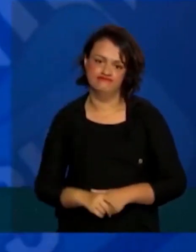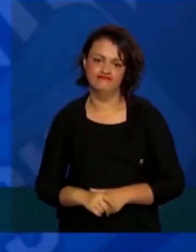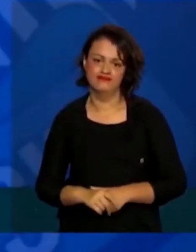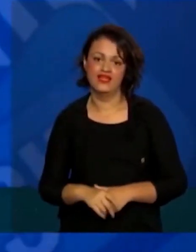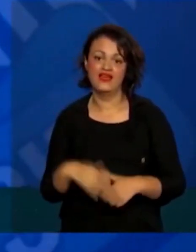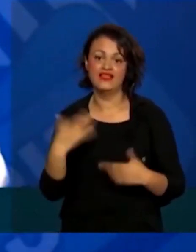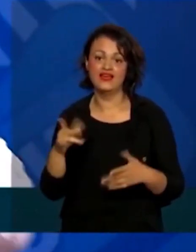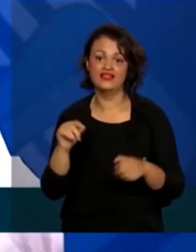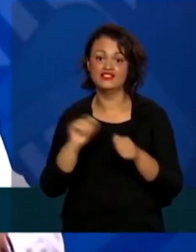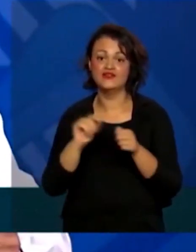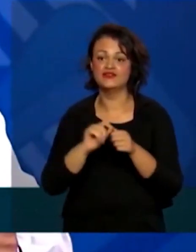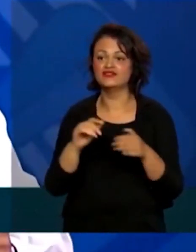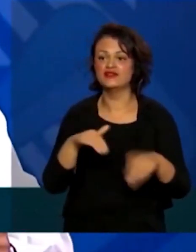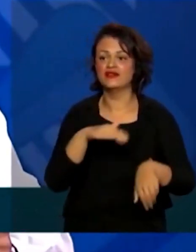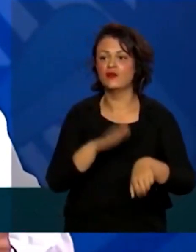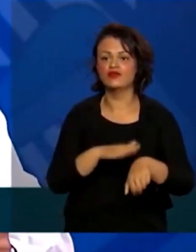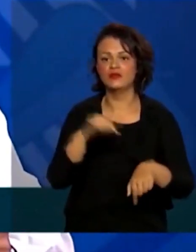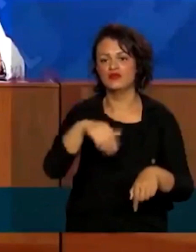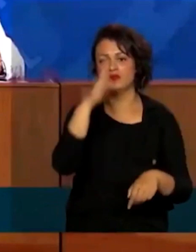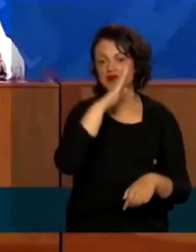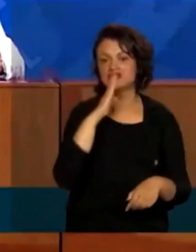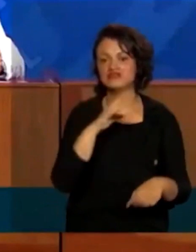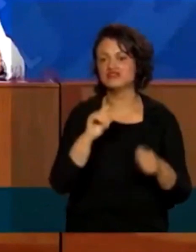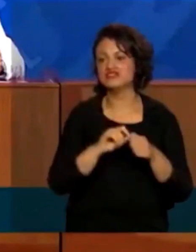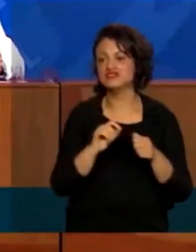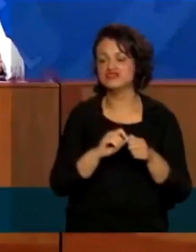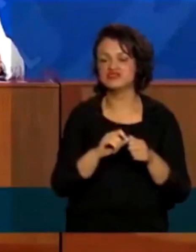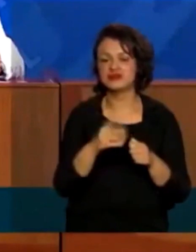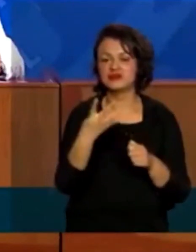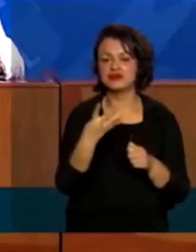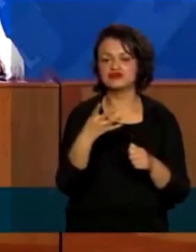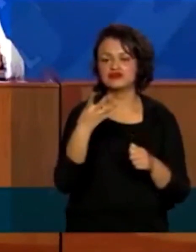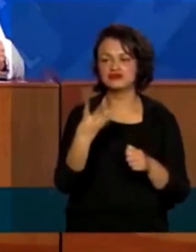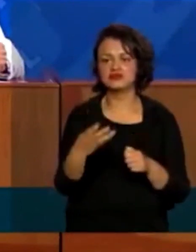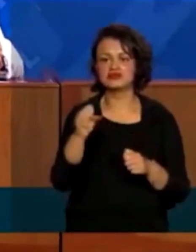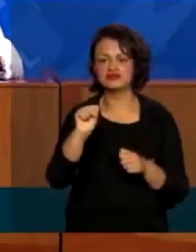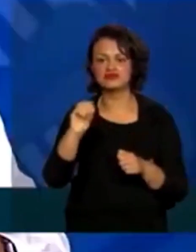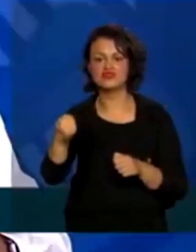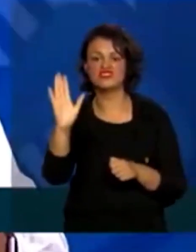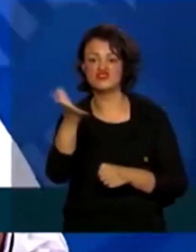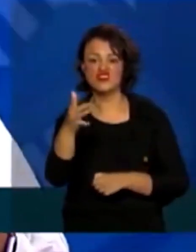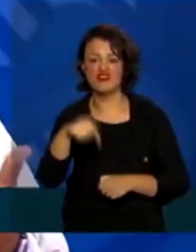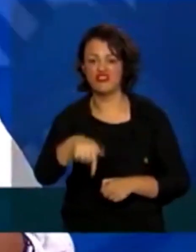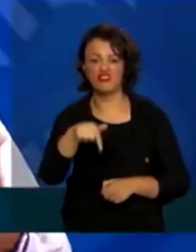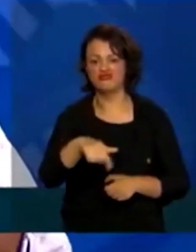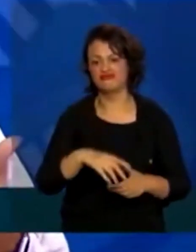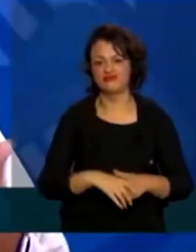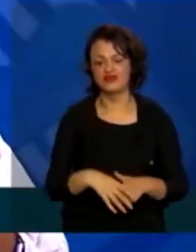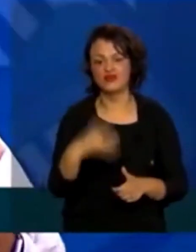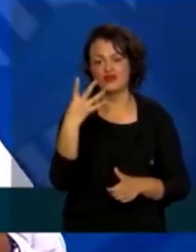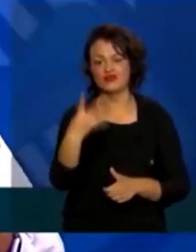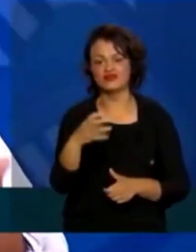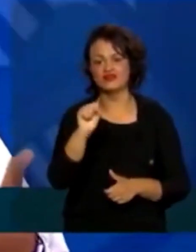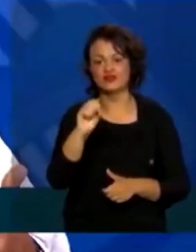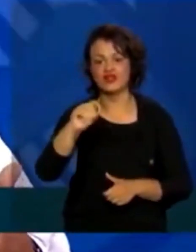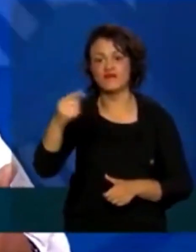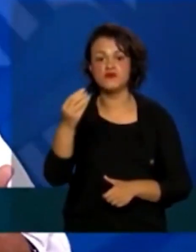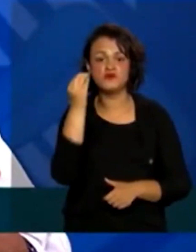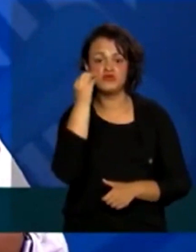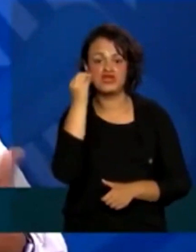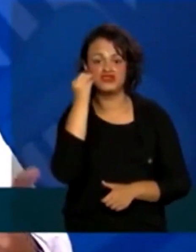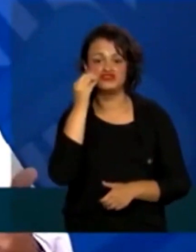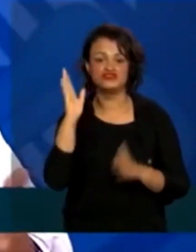fazer em quanto tempo, Anderson? Nós já fizemos 480 já até agora. Já fizemos 480 mil